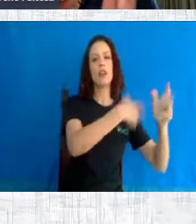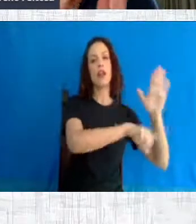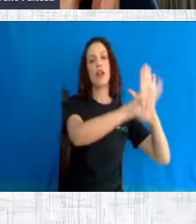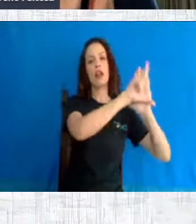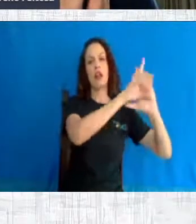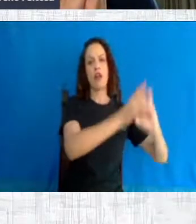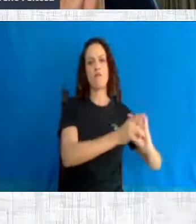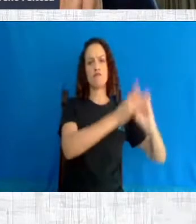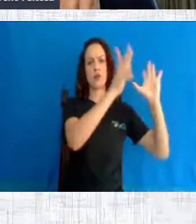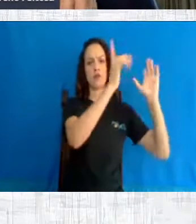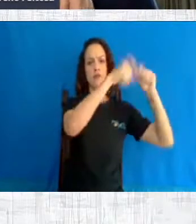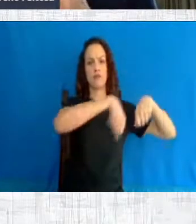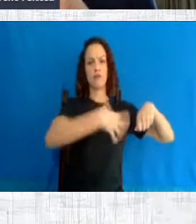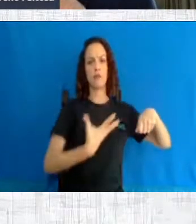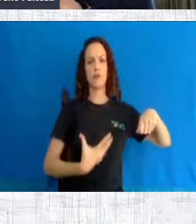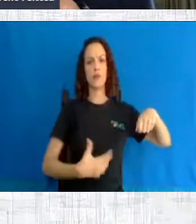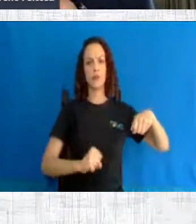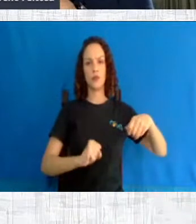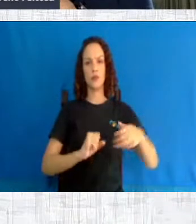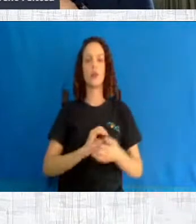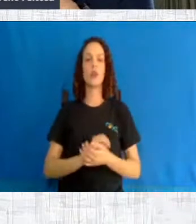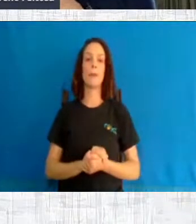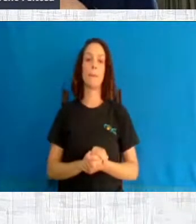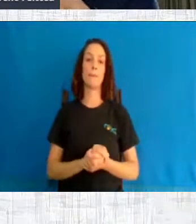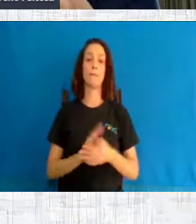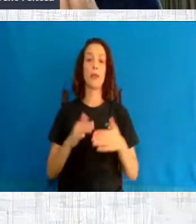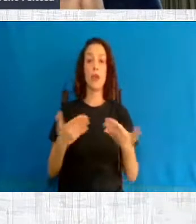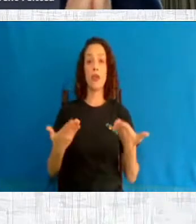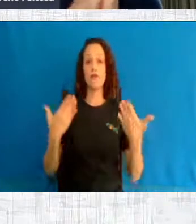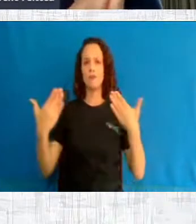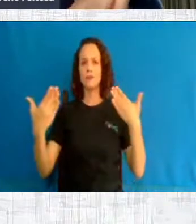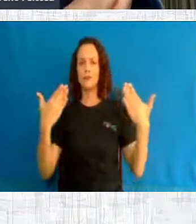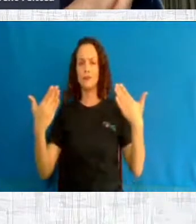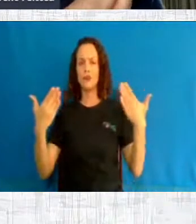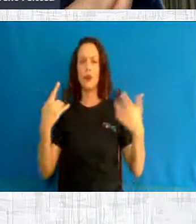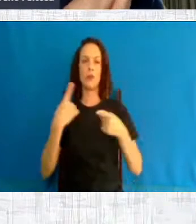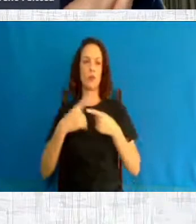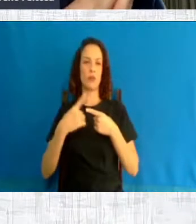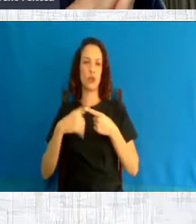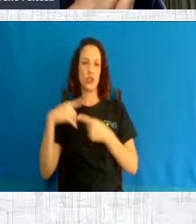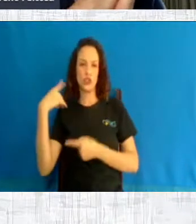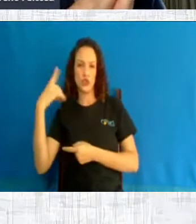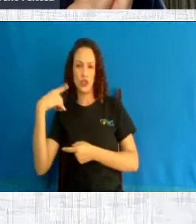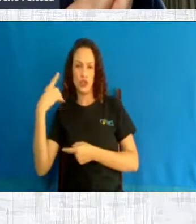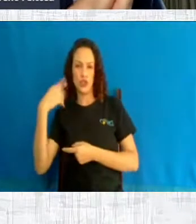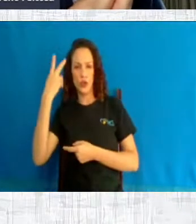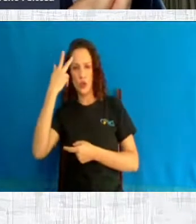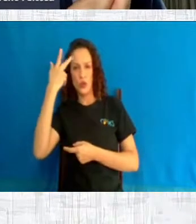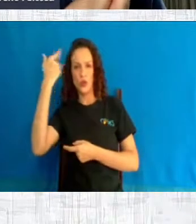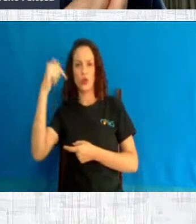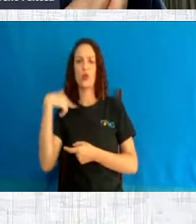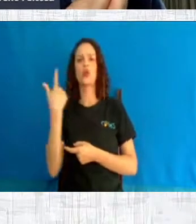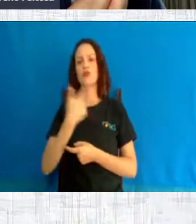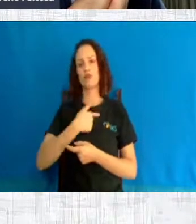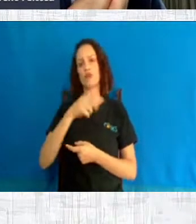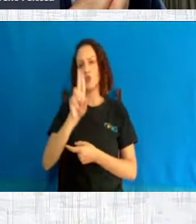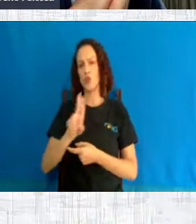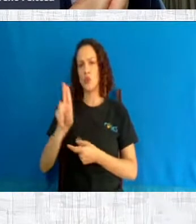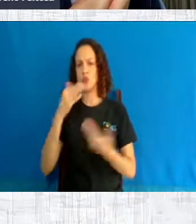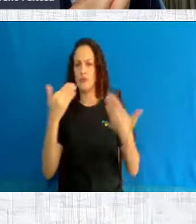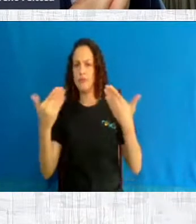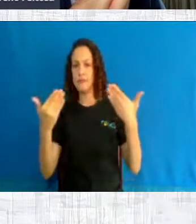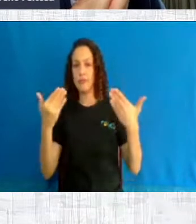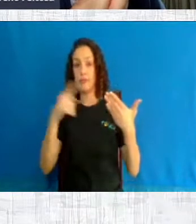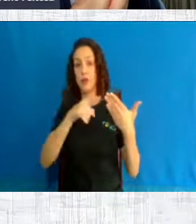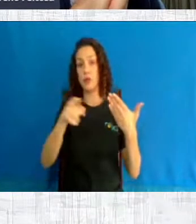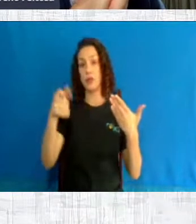E fazer uma comparação que no direito a gente costuma fazer para entender o absurdo que é uma coisa, não é? É um, dois